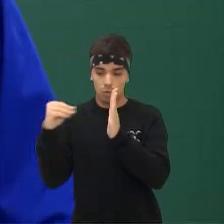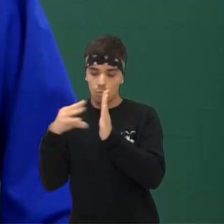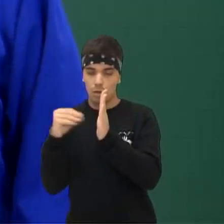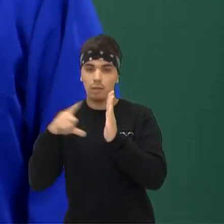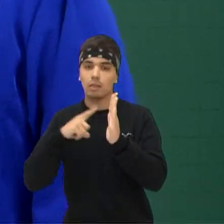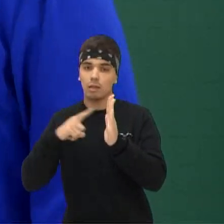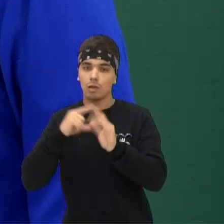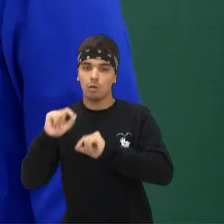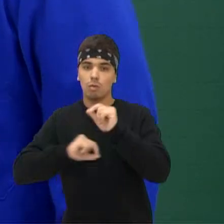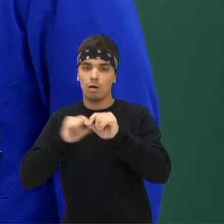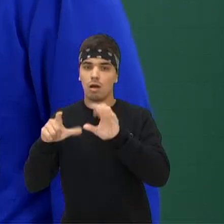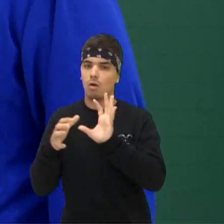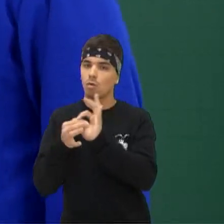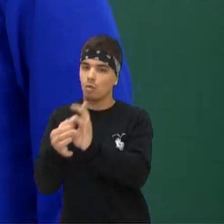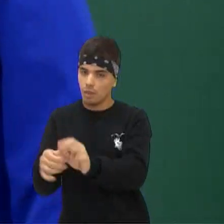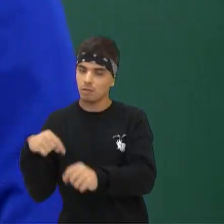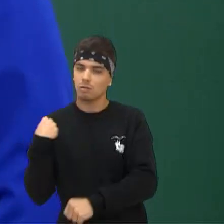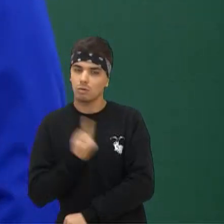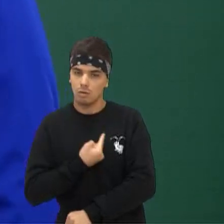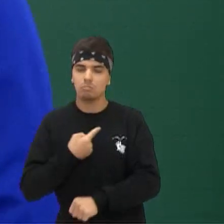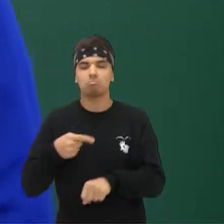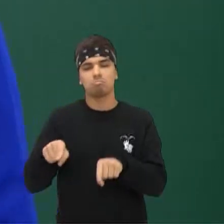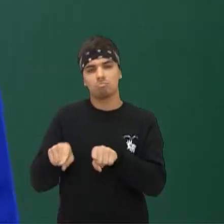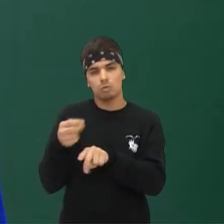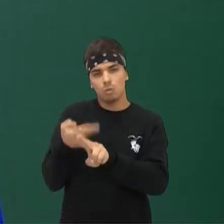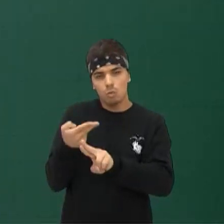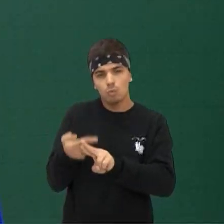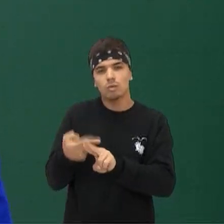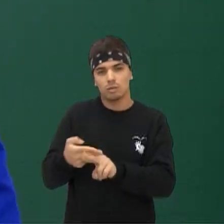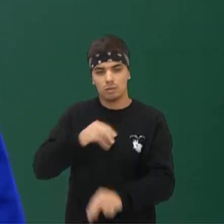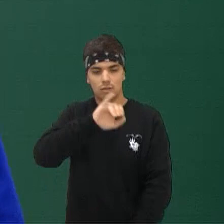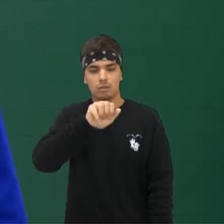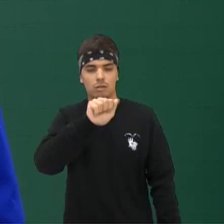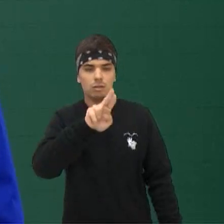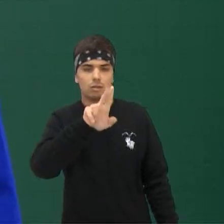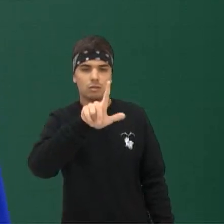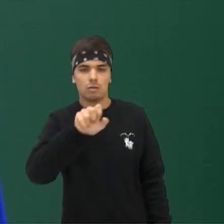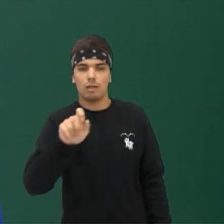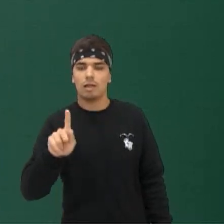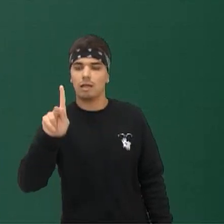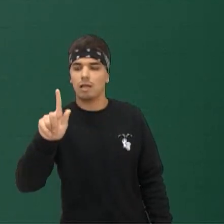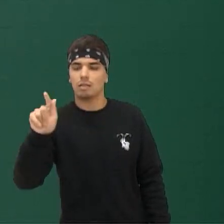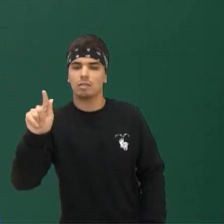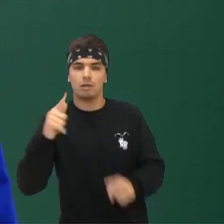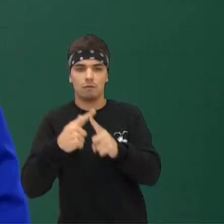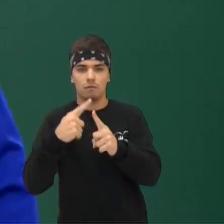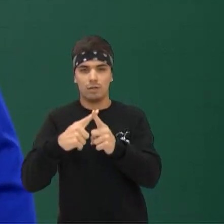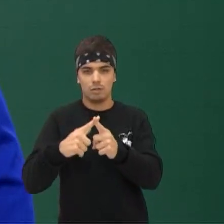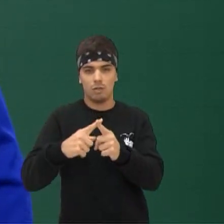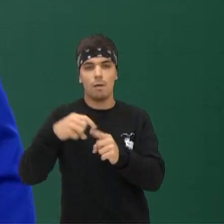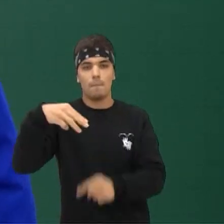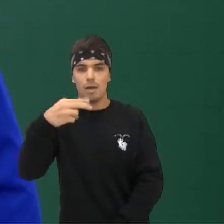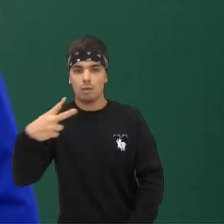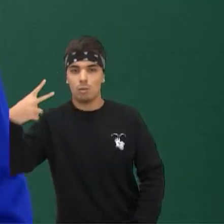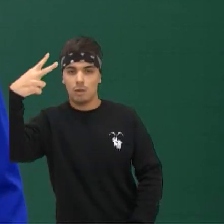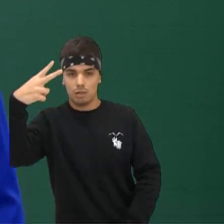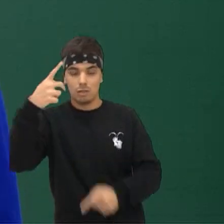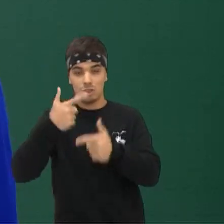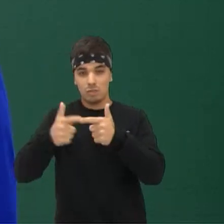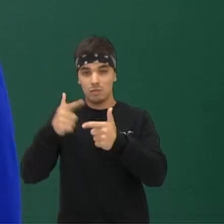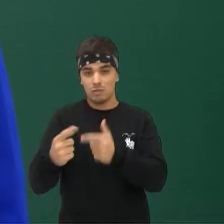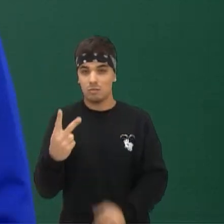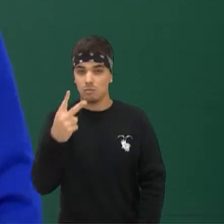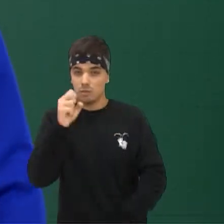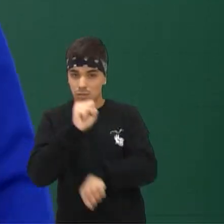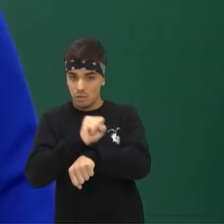que temos ali É o contexto que a gente acaba trabalhando E o joule acaba sendo definido como Quilograma vezes metro quadrado Dividido então por segundo ao